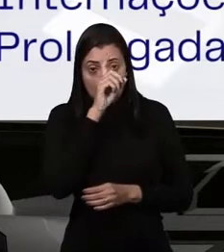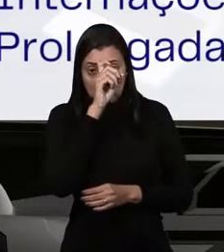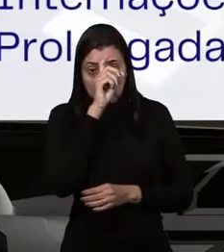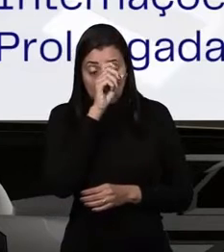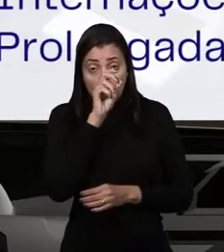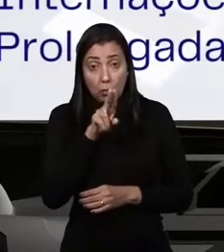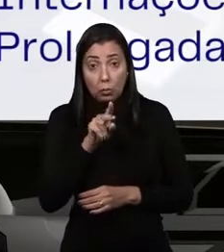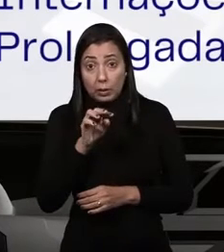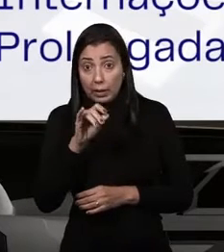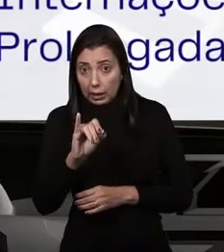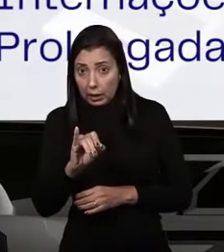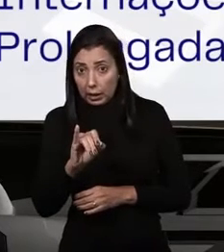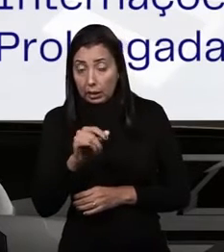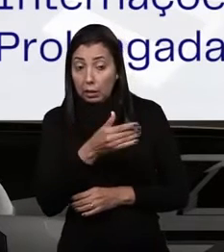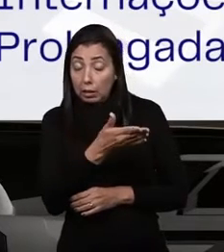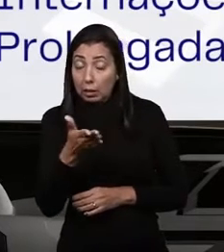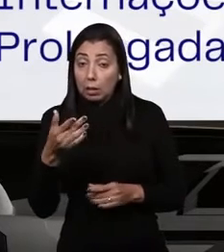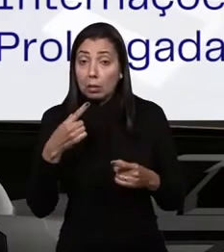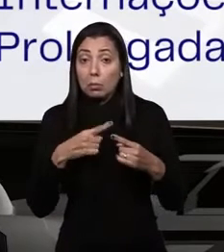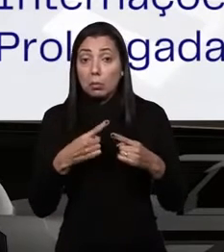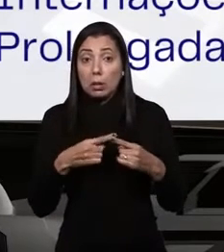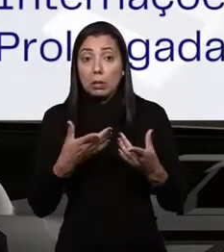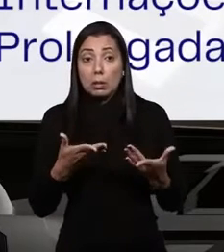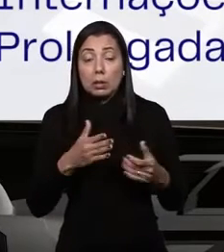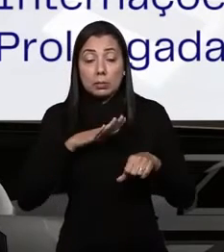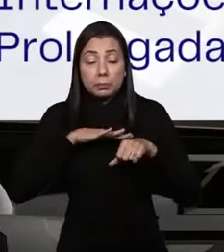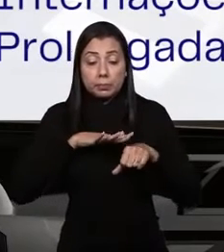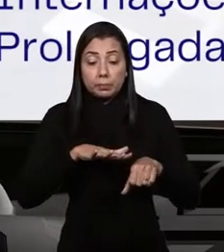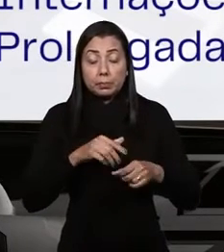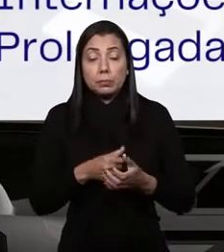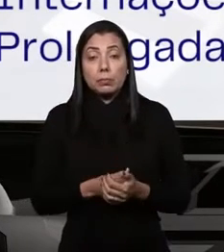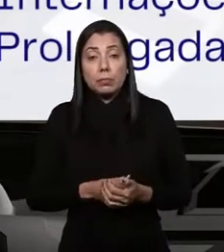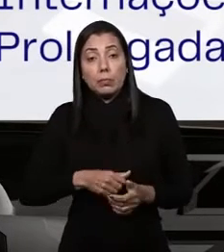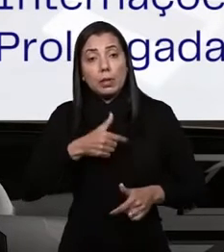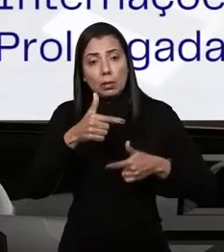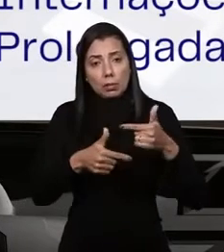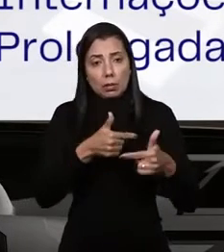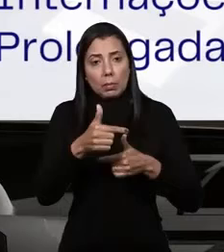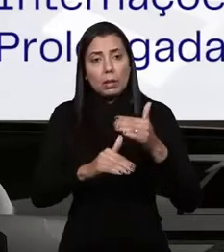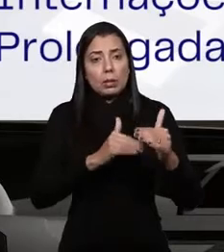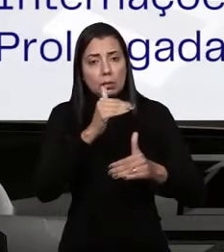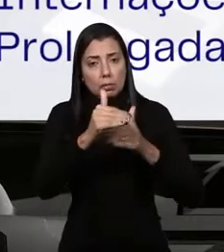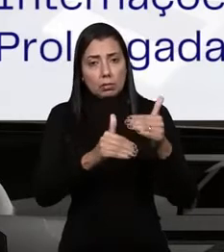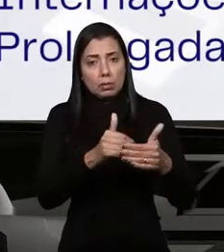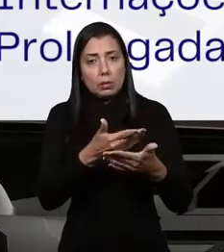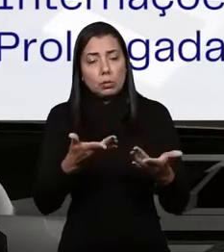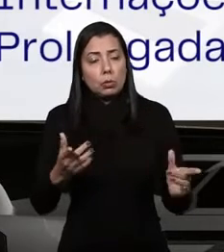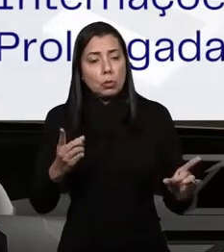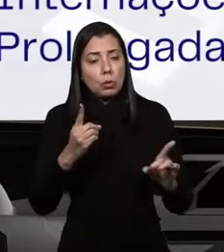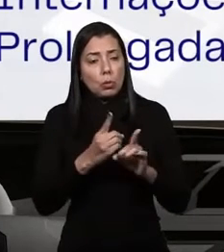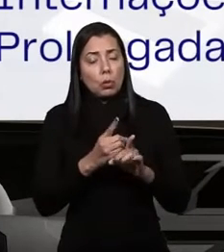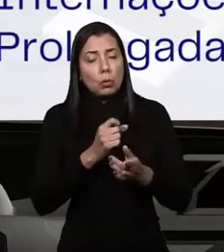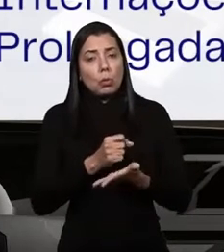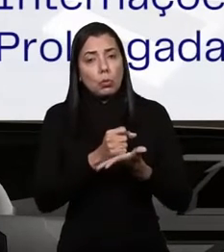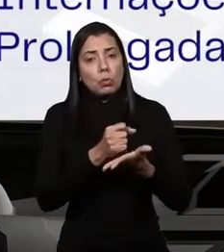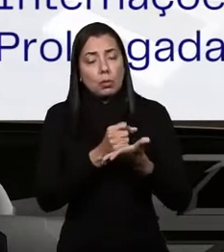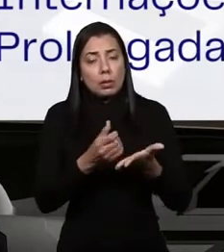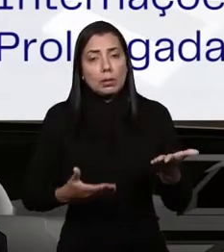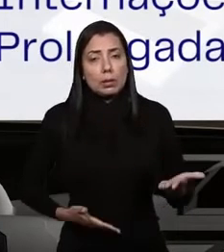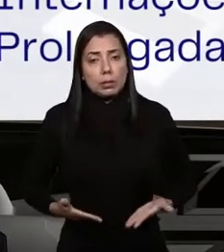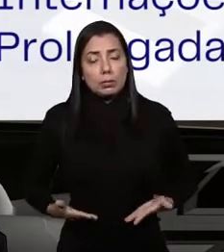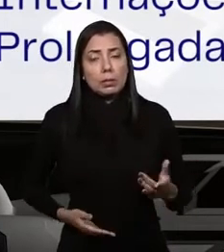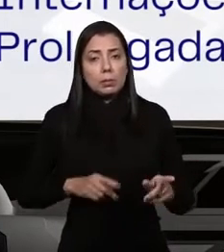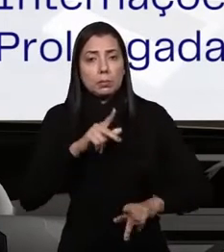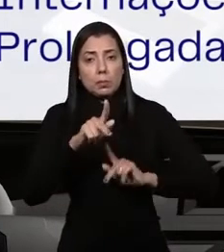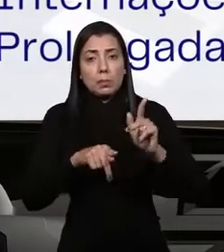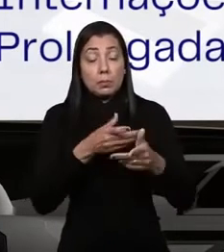UTI por conta dessa pandemia. E esse trabalho vem sendo desenvolvido para ir de encontro com a oferta de serviços para a população.